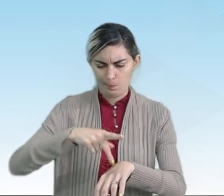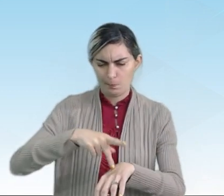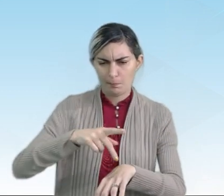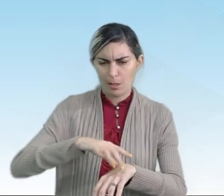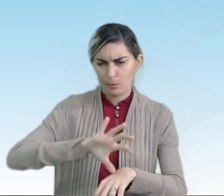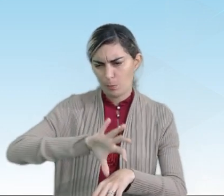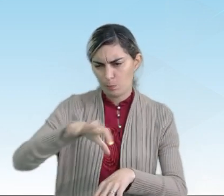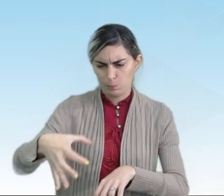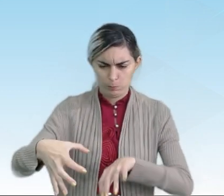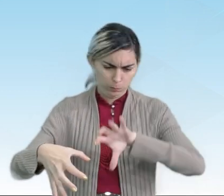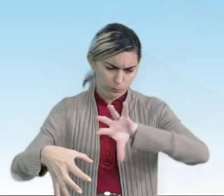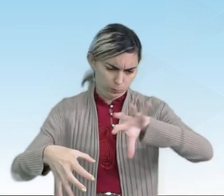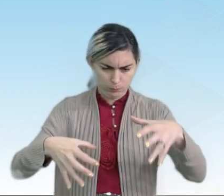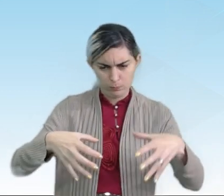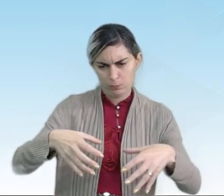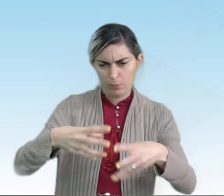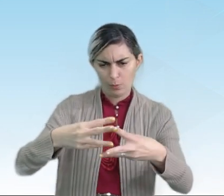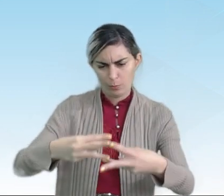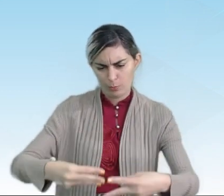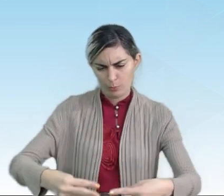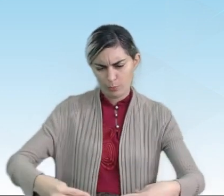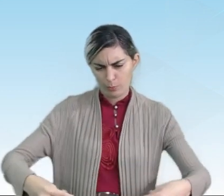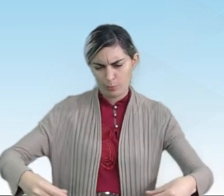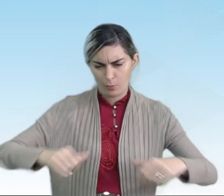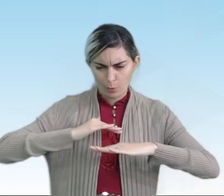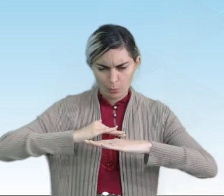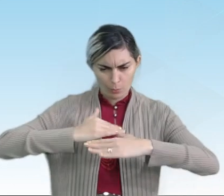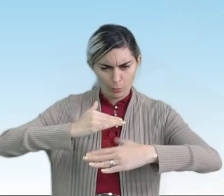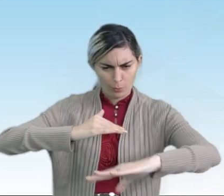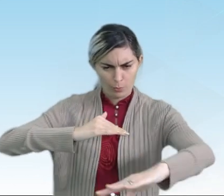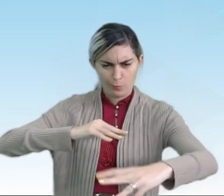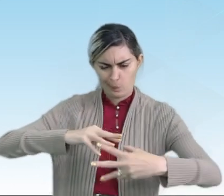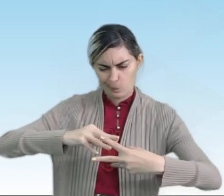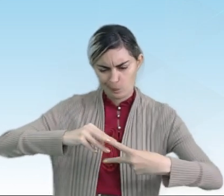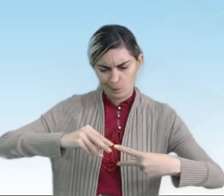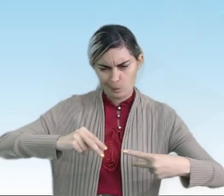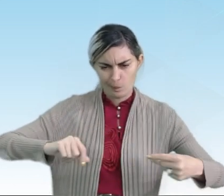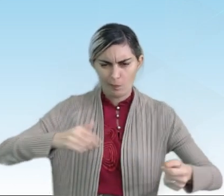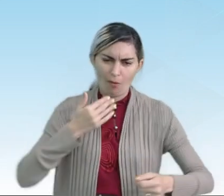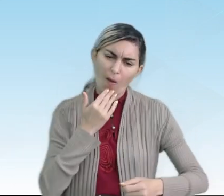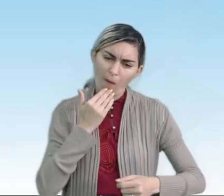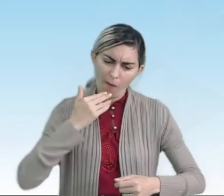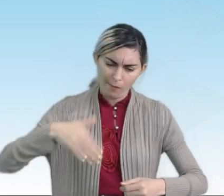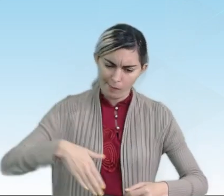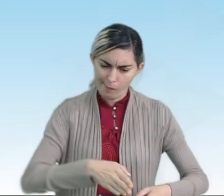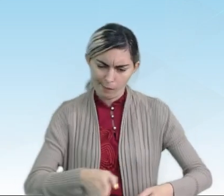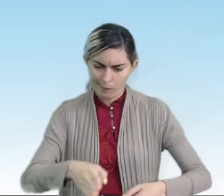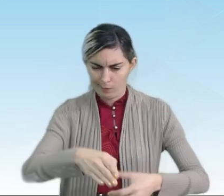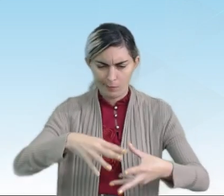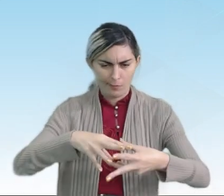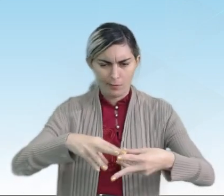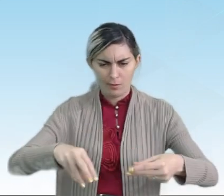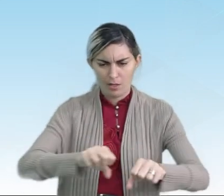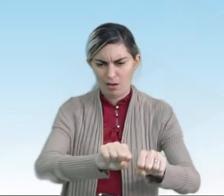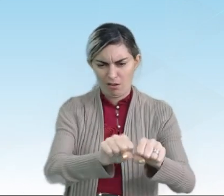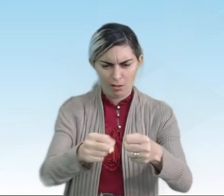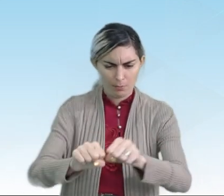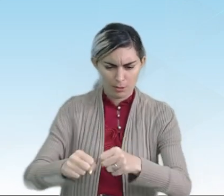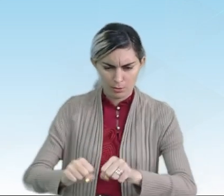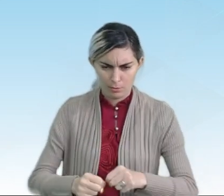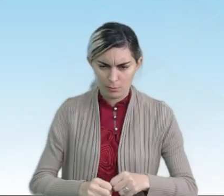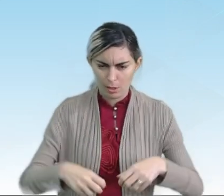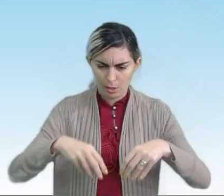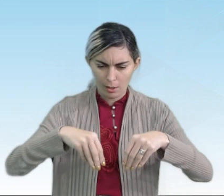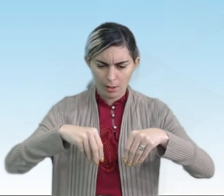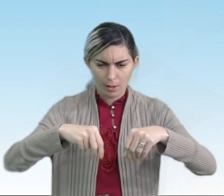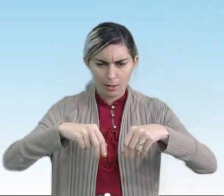e o solo desgastam-se, quebrando-se em inúmeros e minúsculos sedimentos, como a areia das